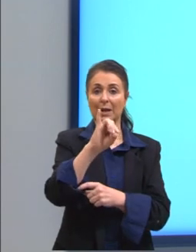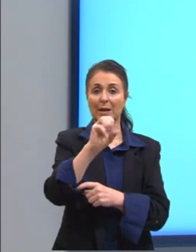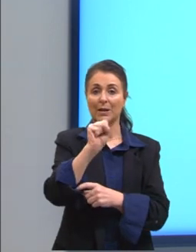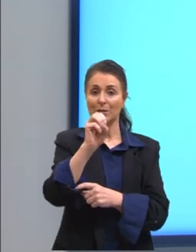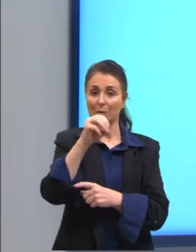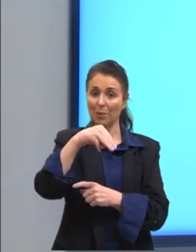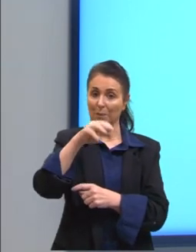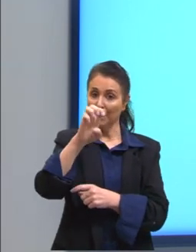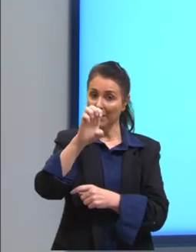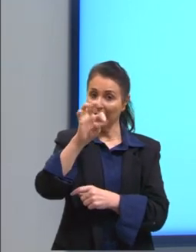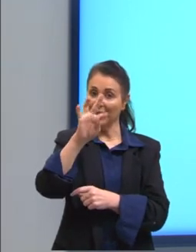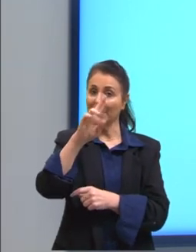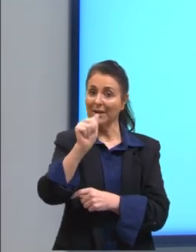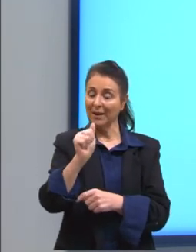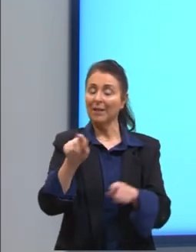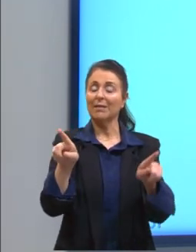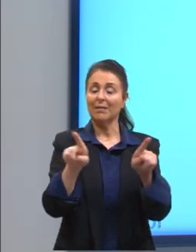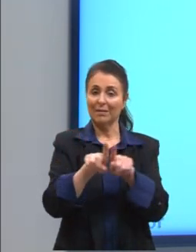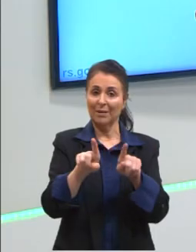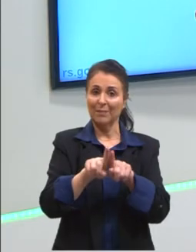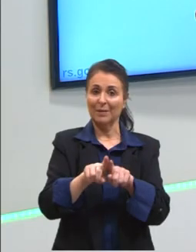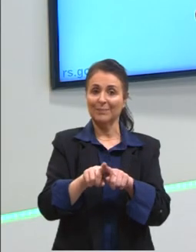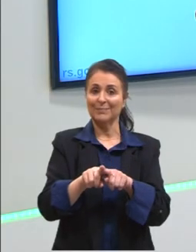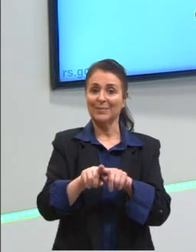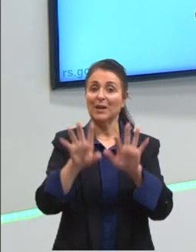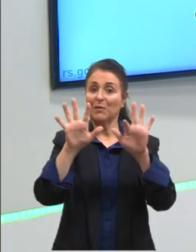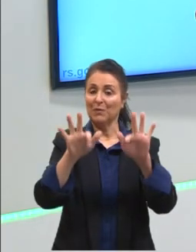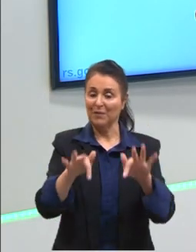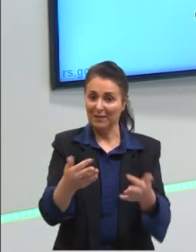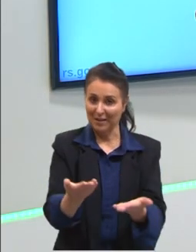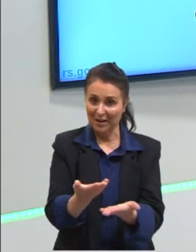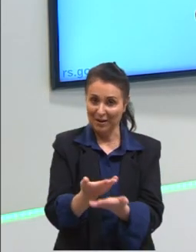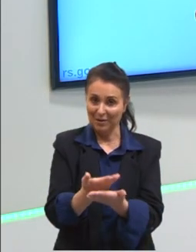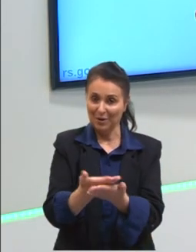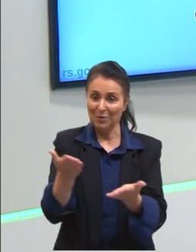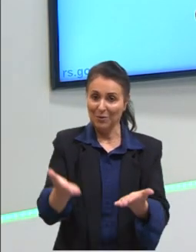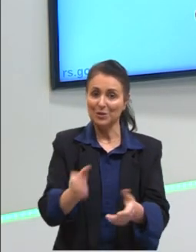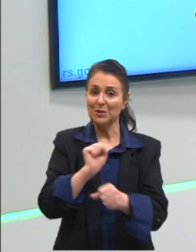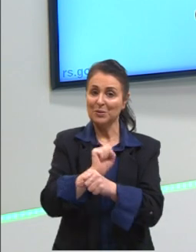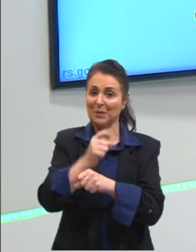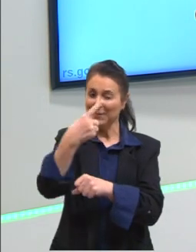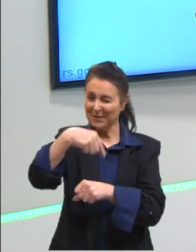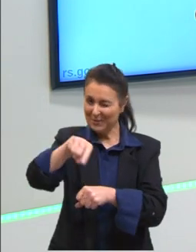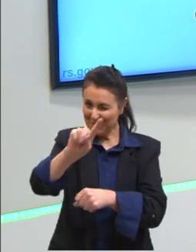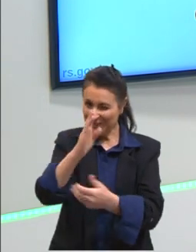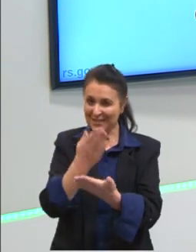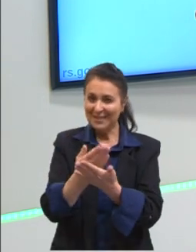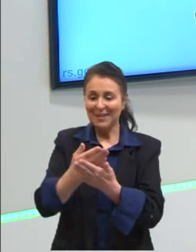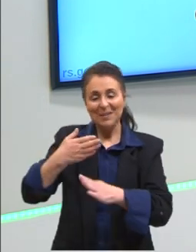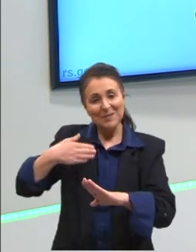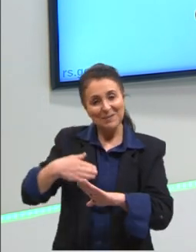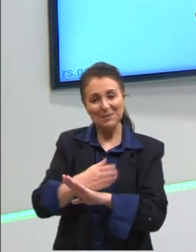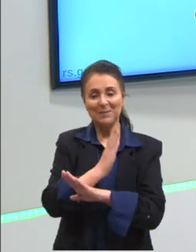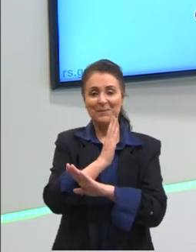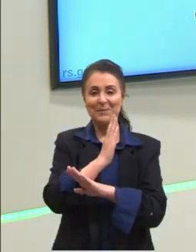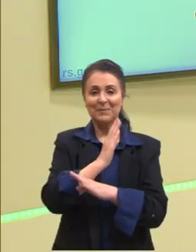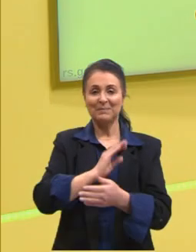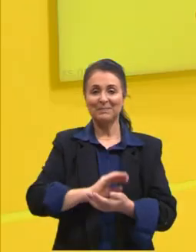também. Certo, pessoal? Por hoje a gente fica por aqui. Espero vocês nas próximas aulas. Partiu passar.